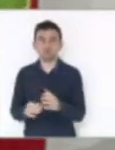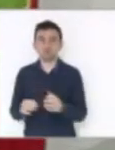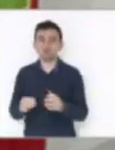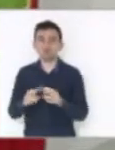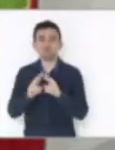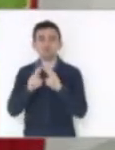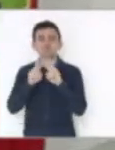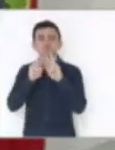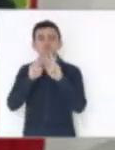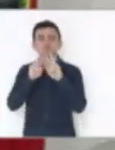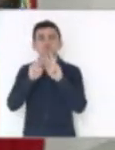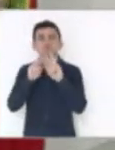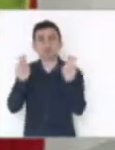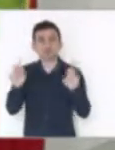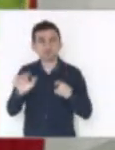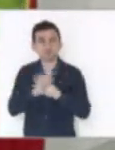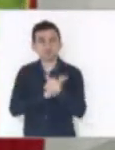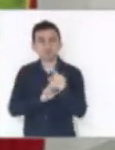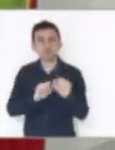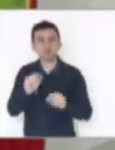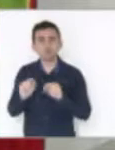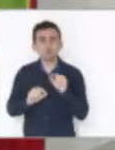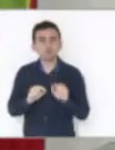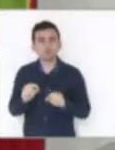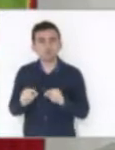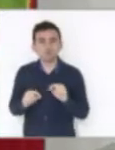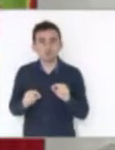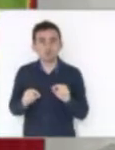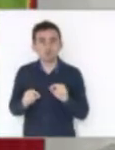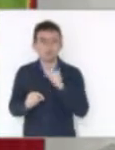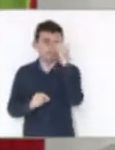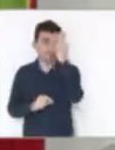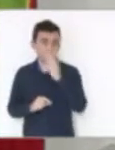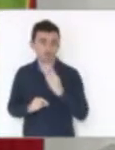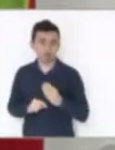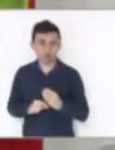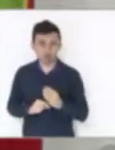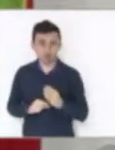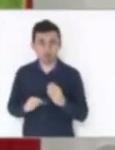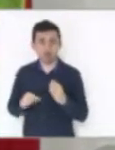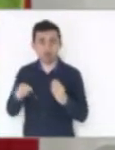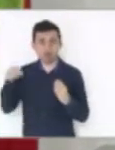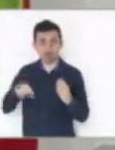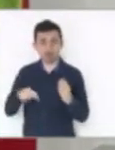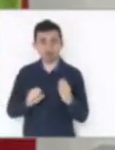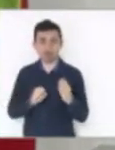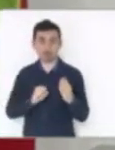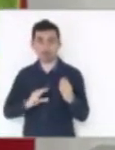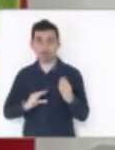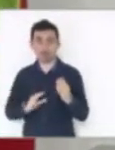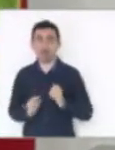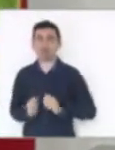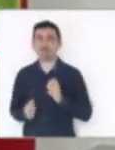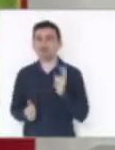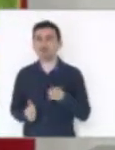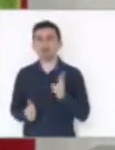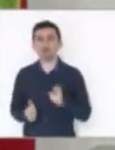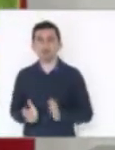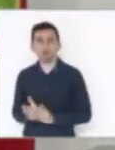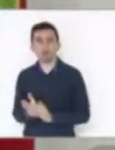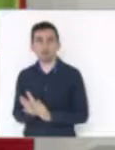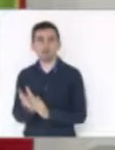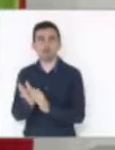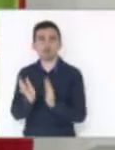que fica no ar, até porque nacionalmente Santa Catarina é sempre elogiada pelos seus